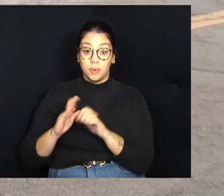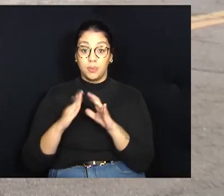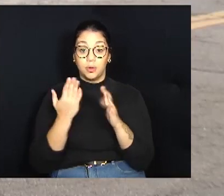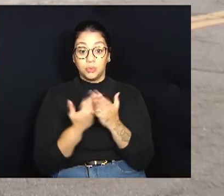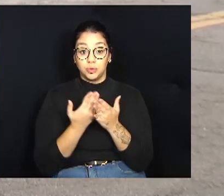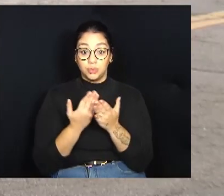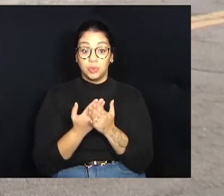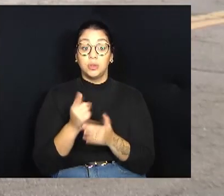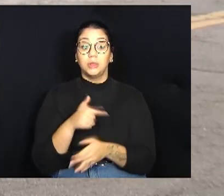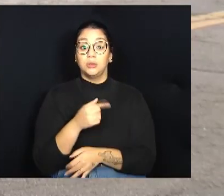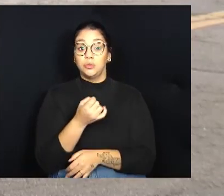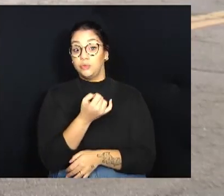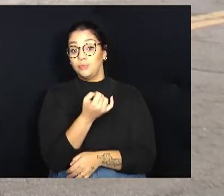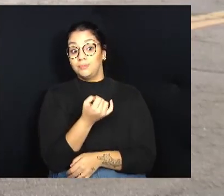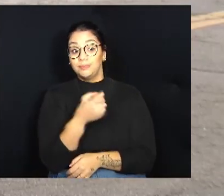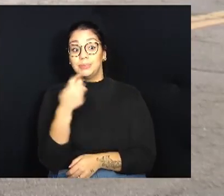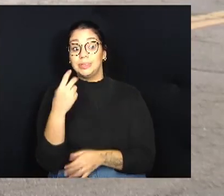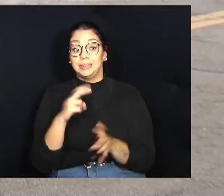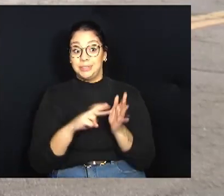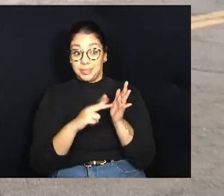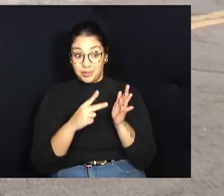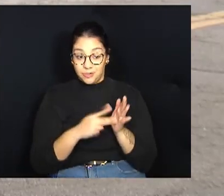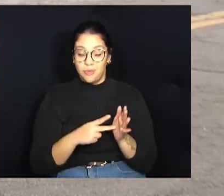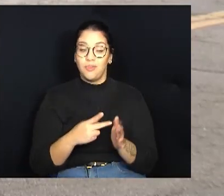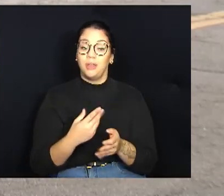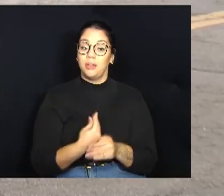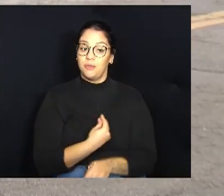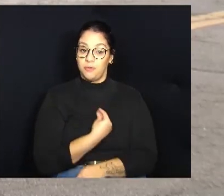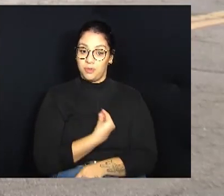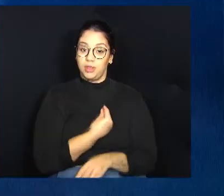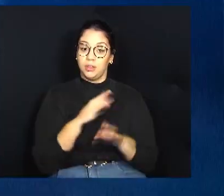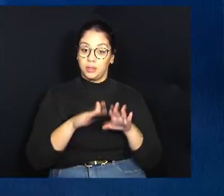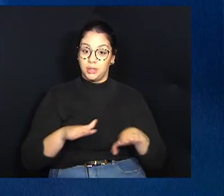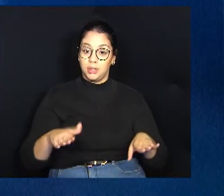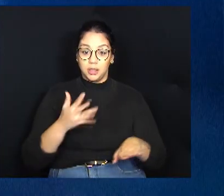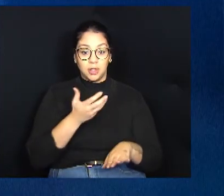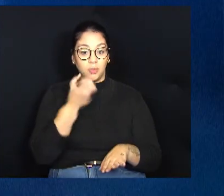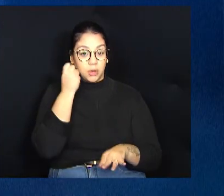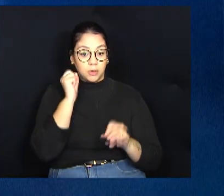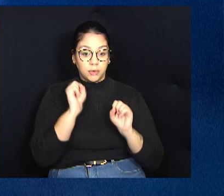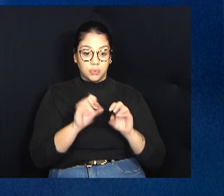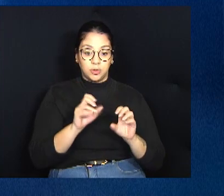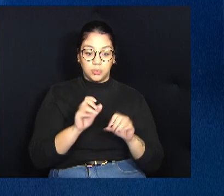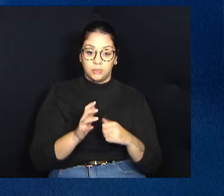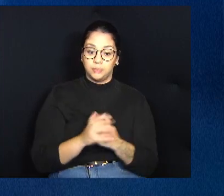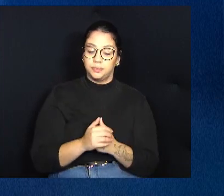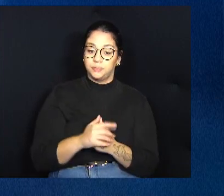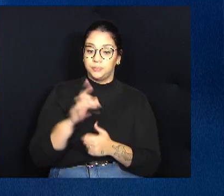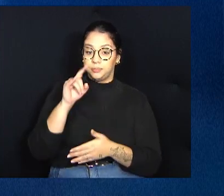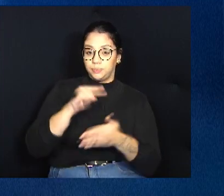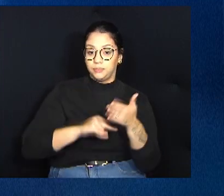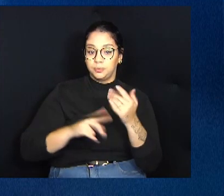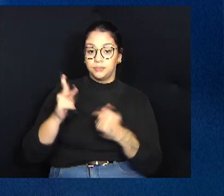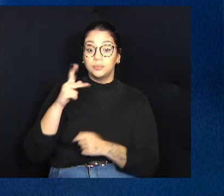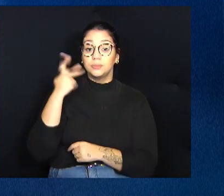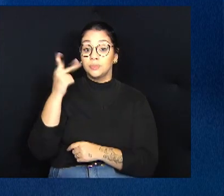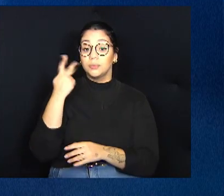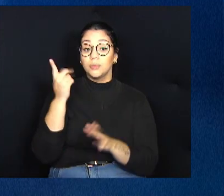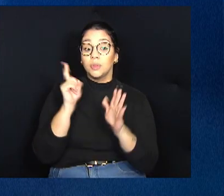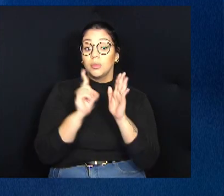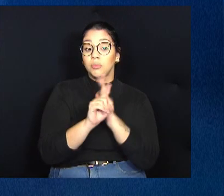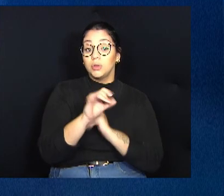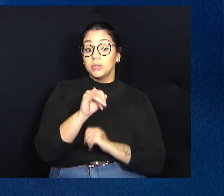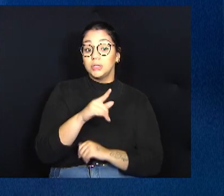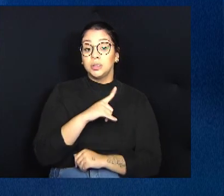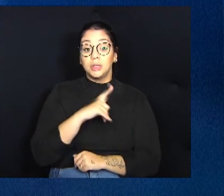significativo na vida da criança, dando acolhimento e educação. No documento, o parlamentar pergunta se há